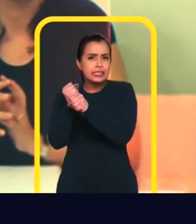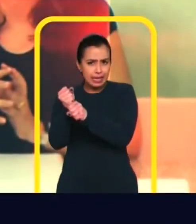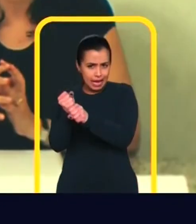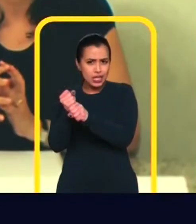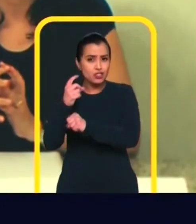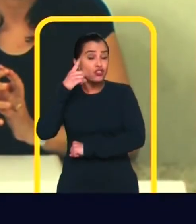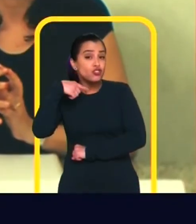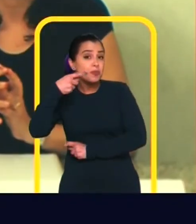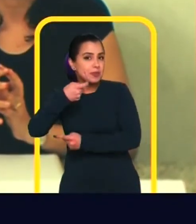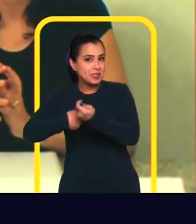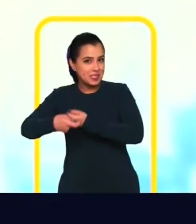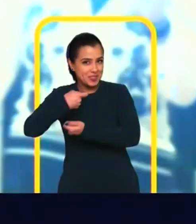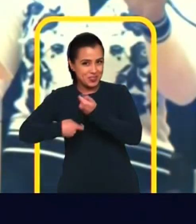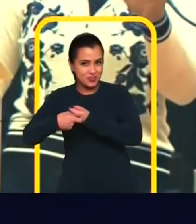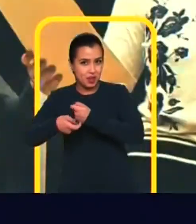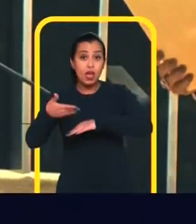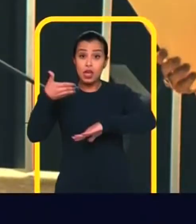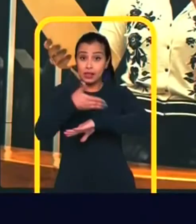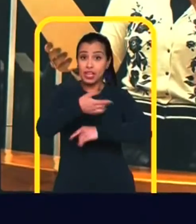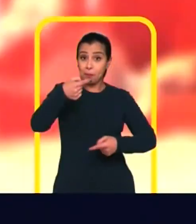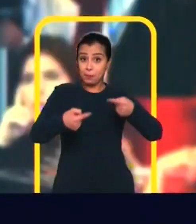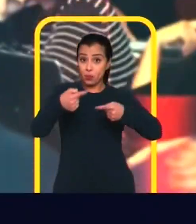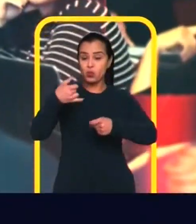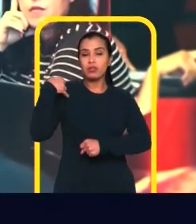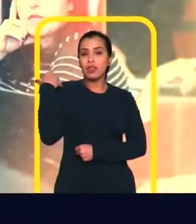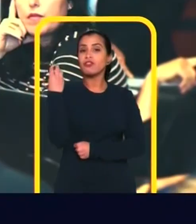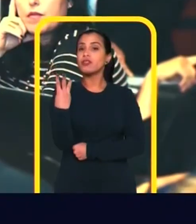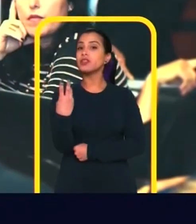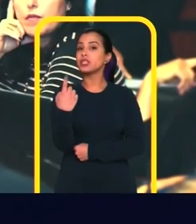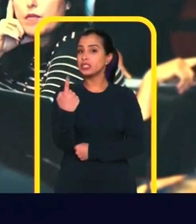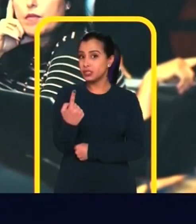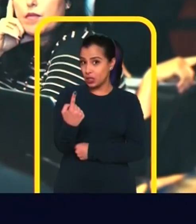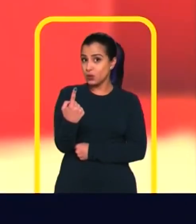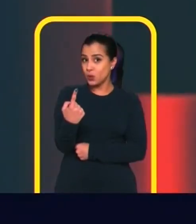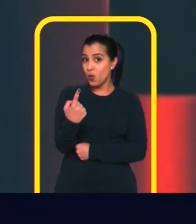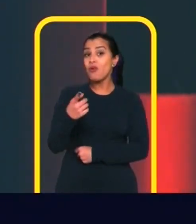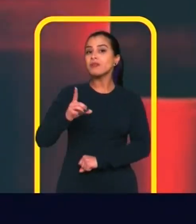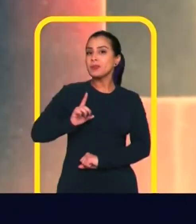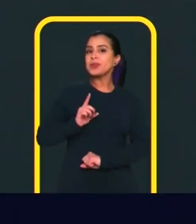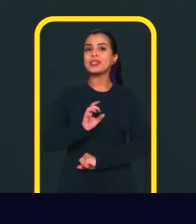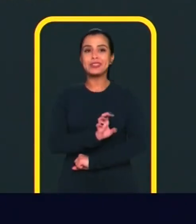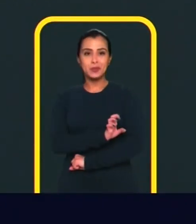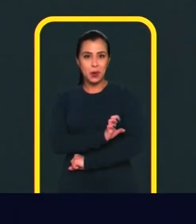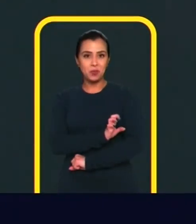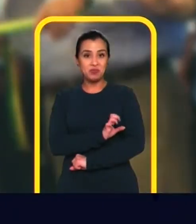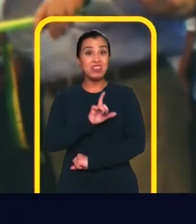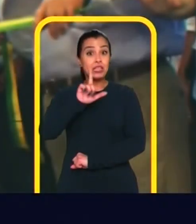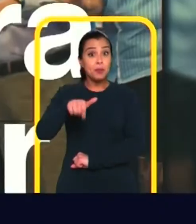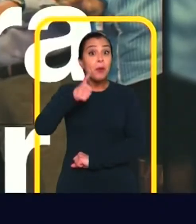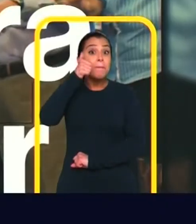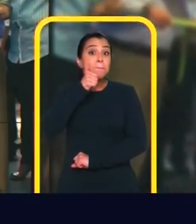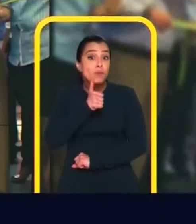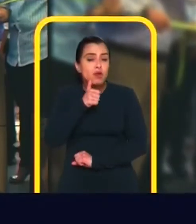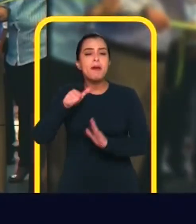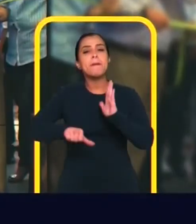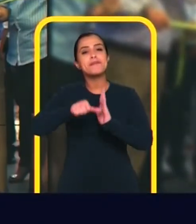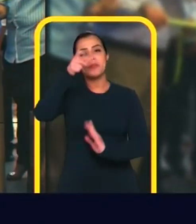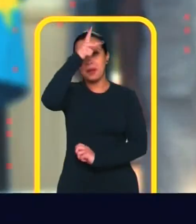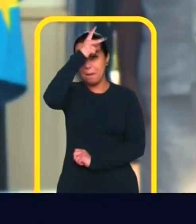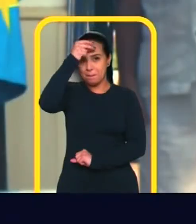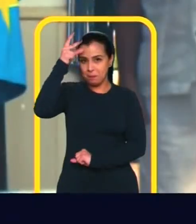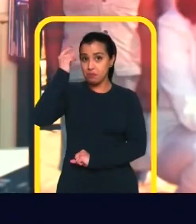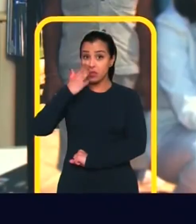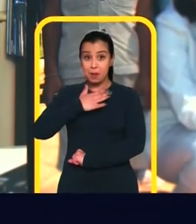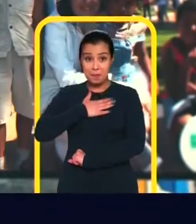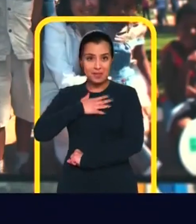Administrativo Entrei pra política aos 31 anos de idade Como deputada estadual Fui a primeira mulher prefeita